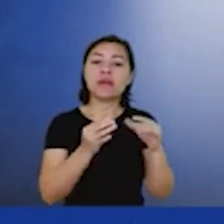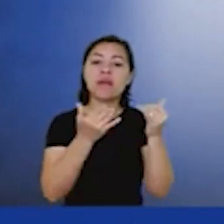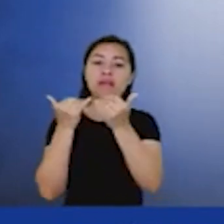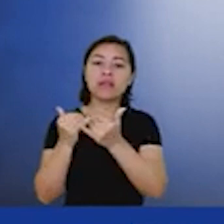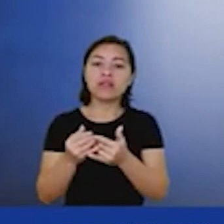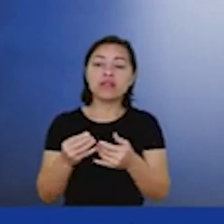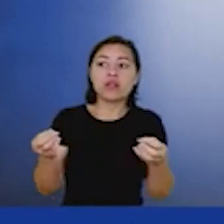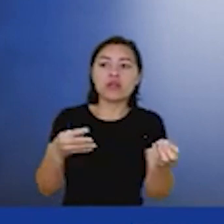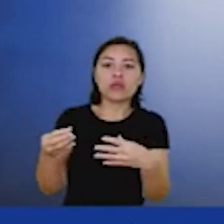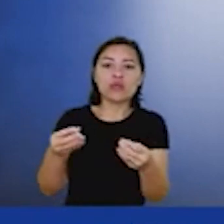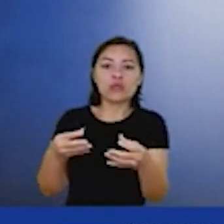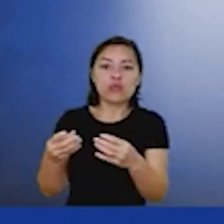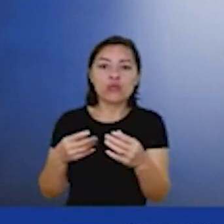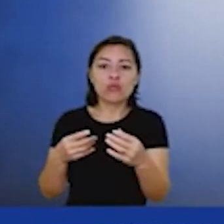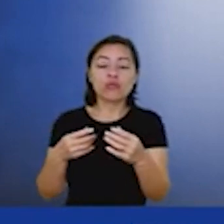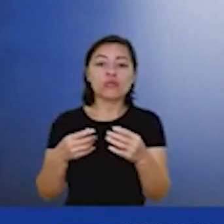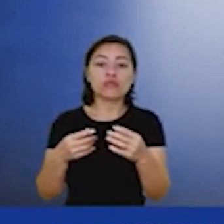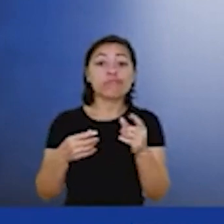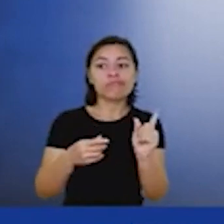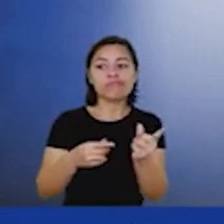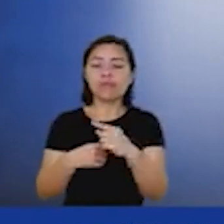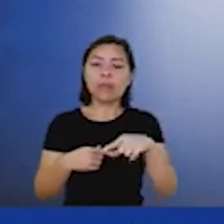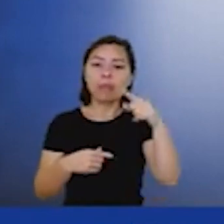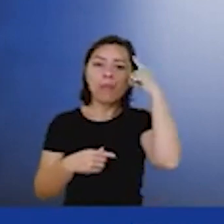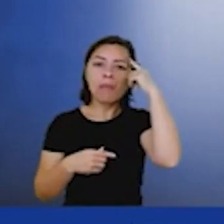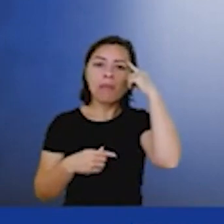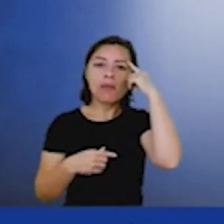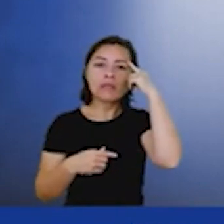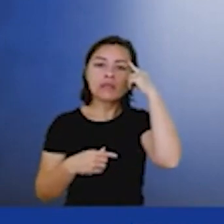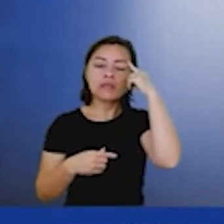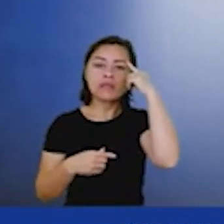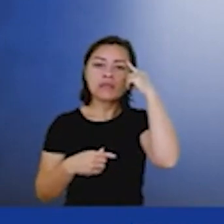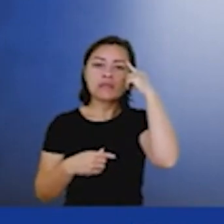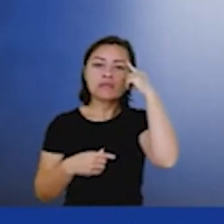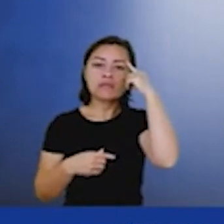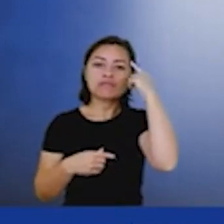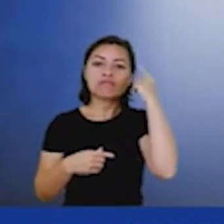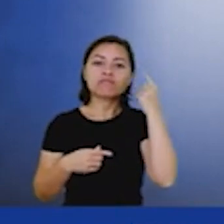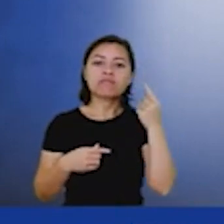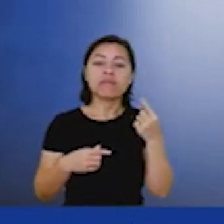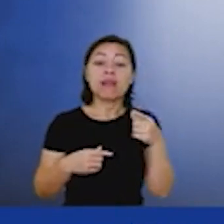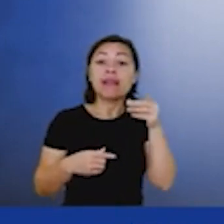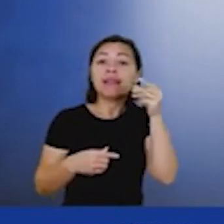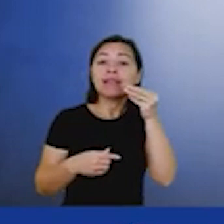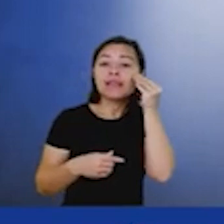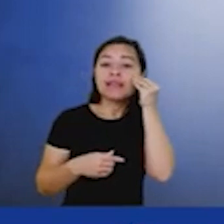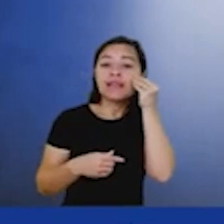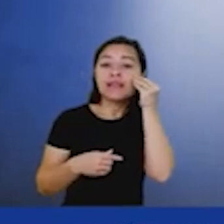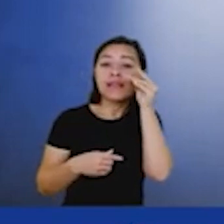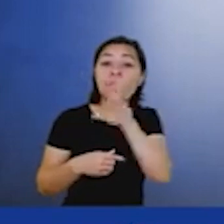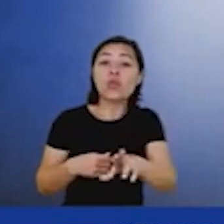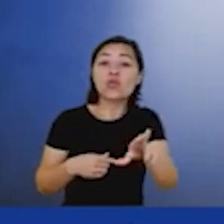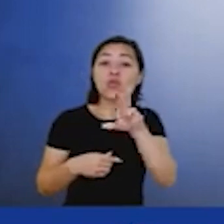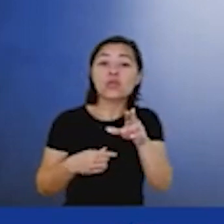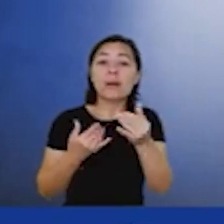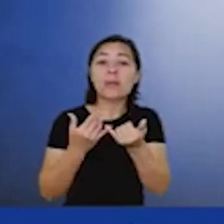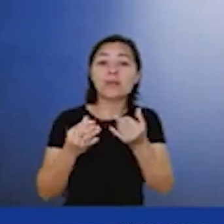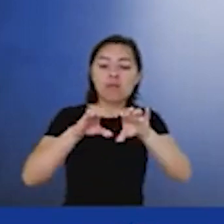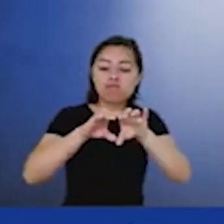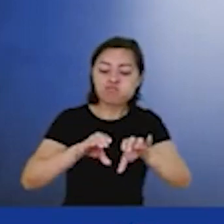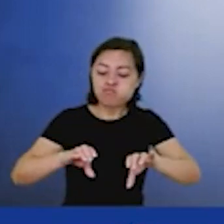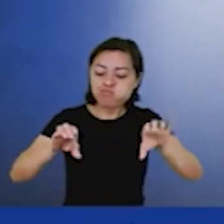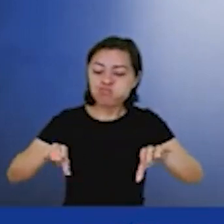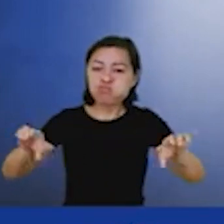pensar na infraestrutura usada diretamente na atividade, os dutos que hoje são usados para gás serem convertidos